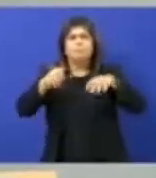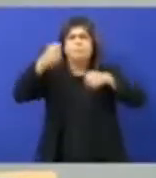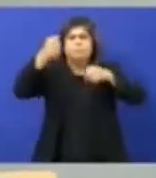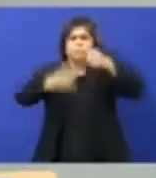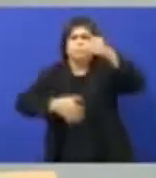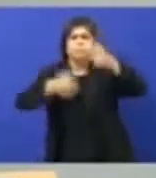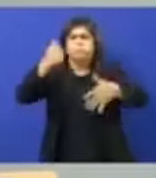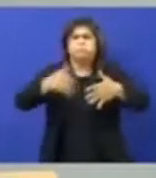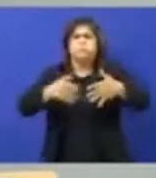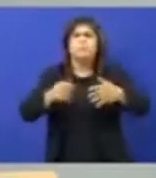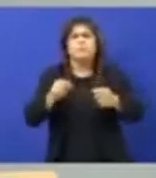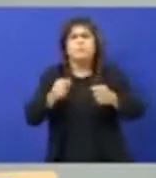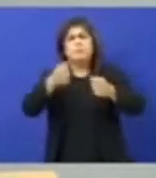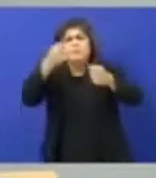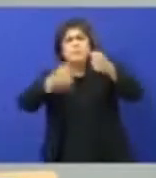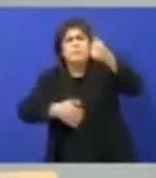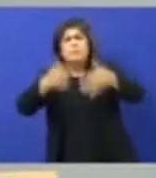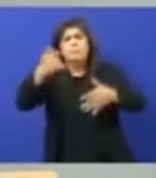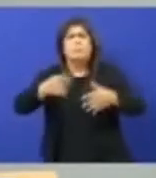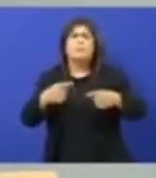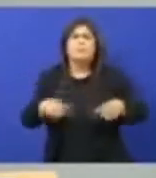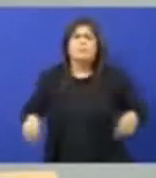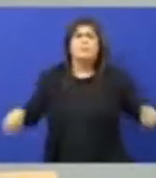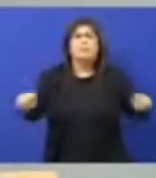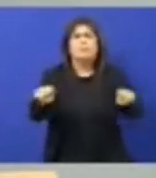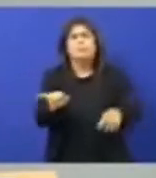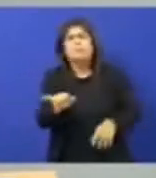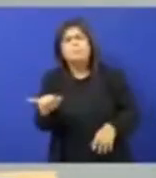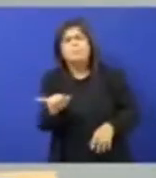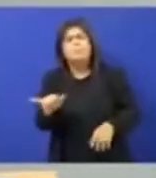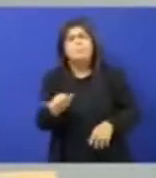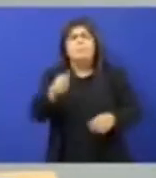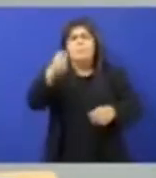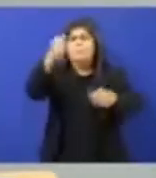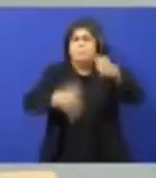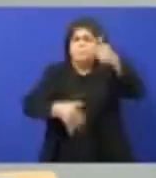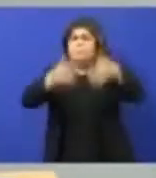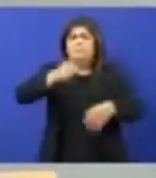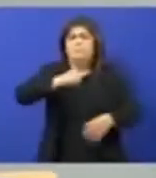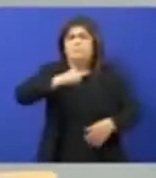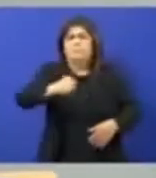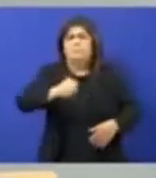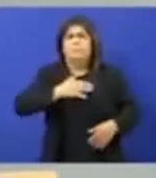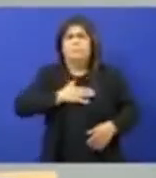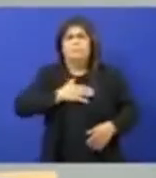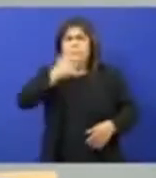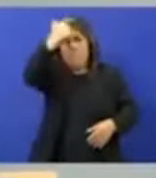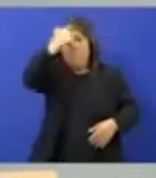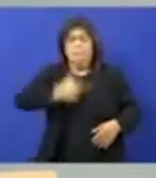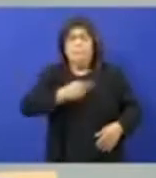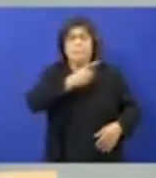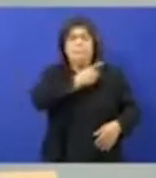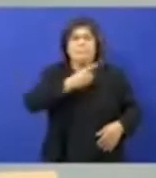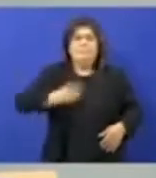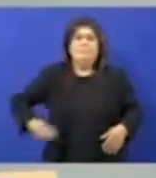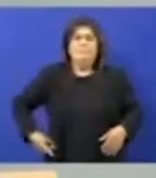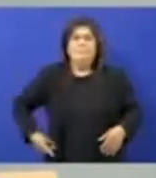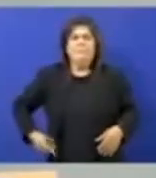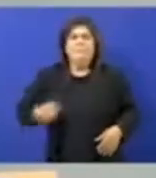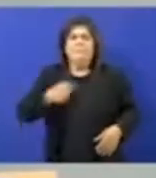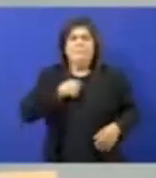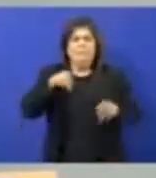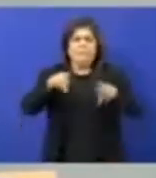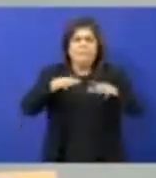com muita tranquilidade, com muita serenidade, porque tenho o meu mandato, pela pautada da